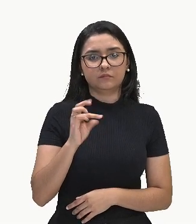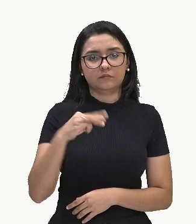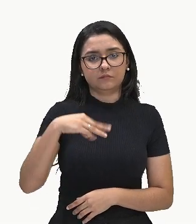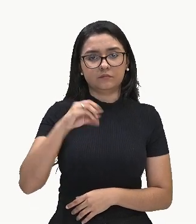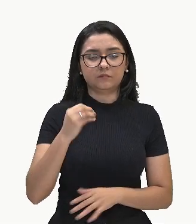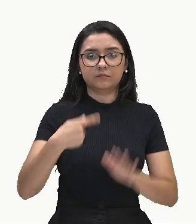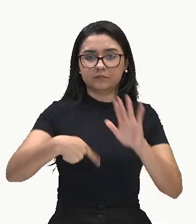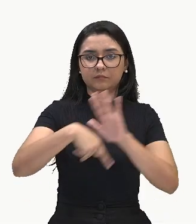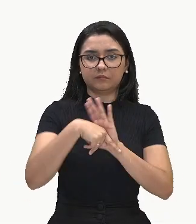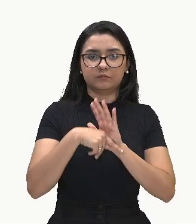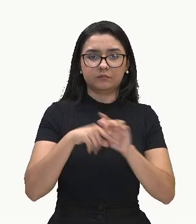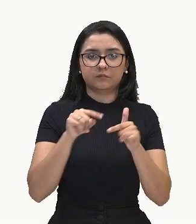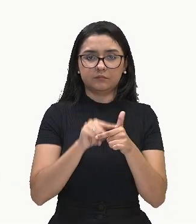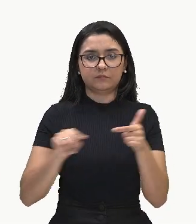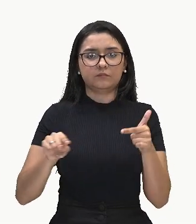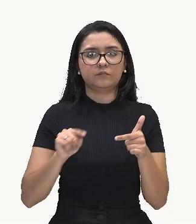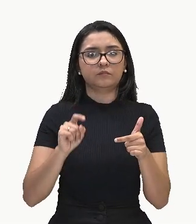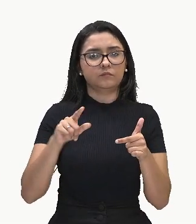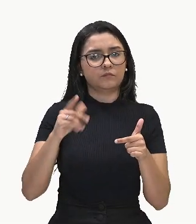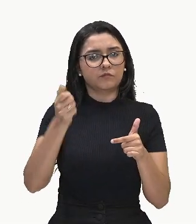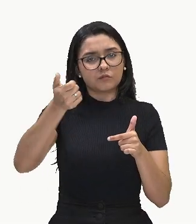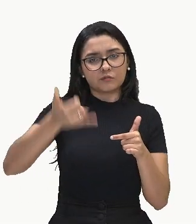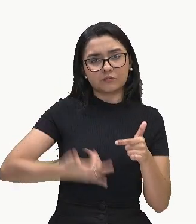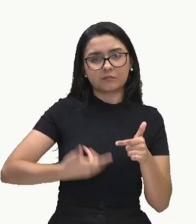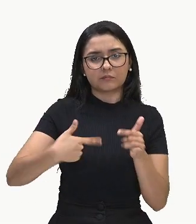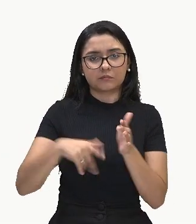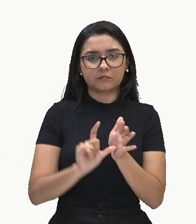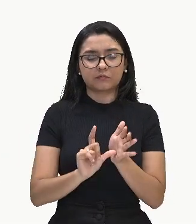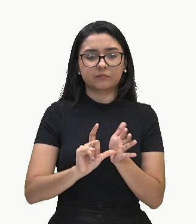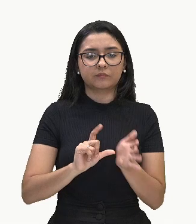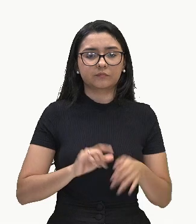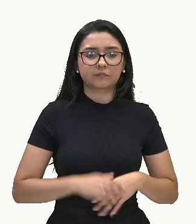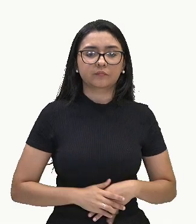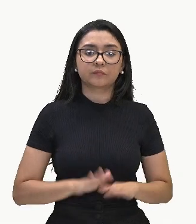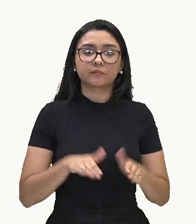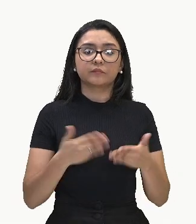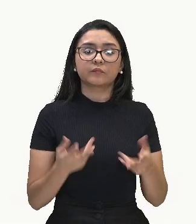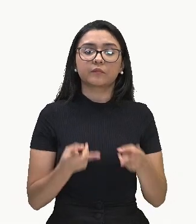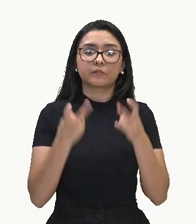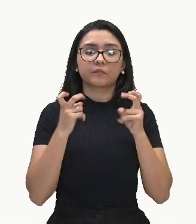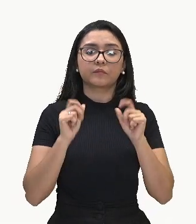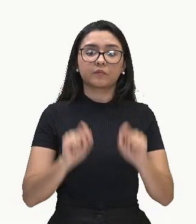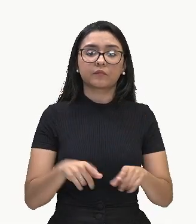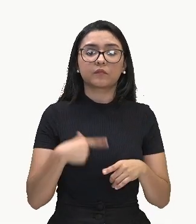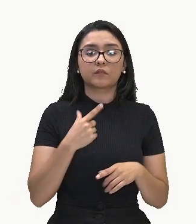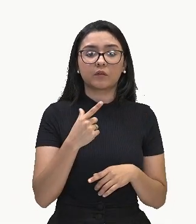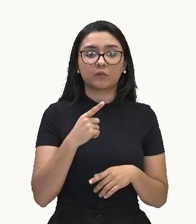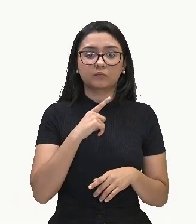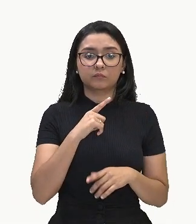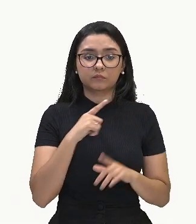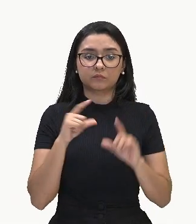de ver, tá? E aí, observe. Considere os polinômios